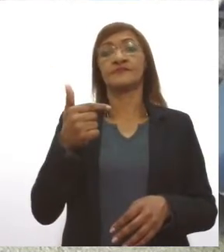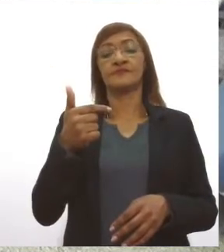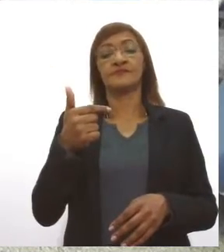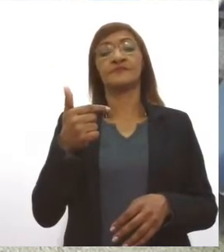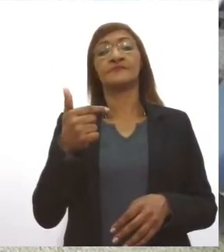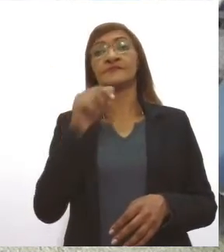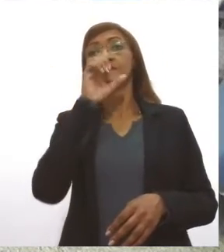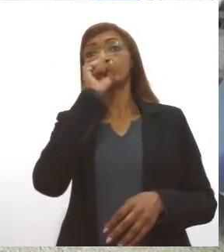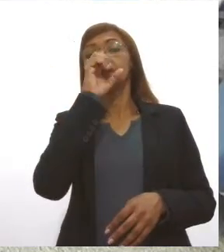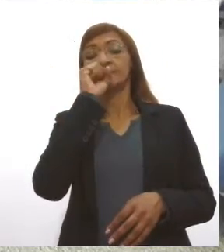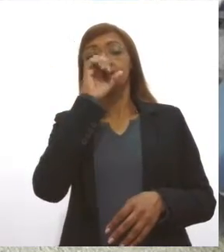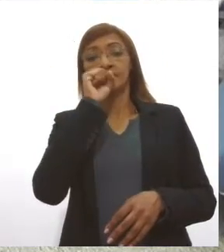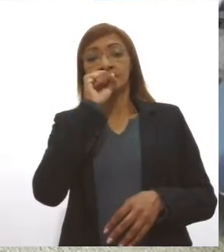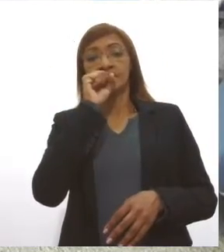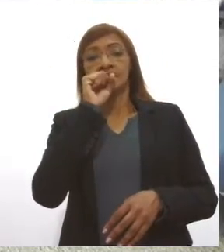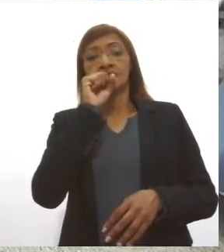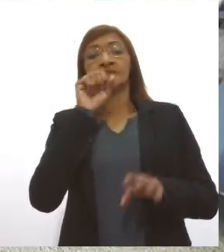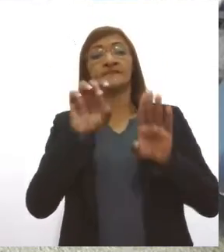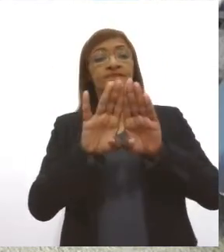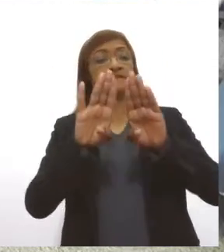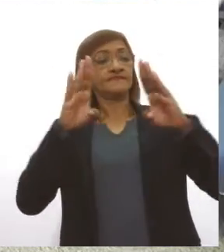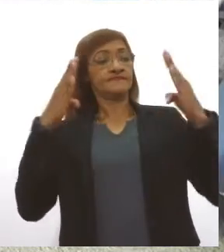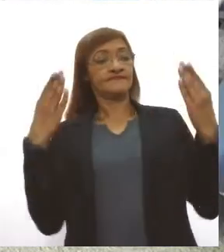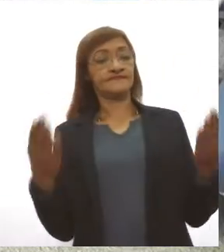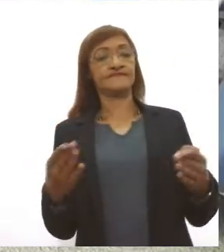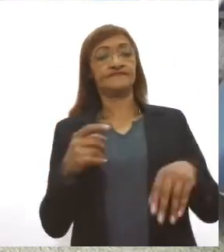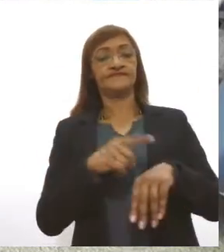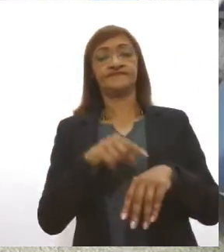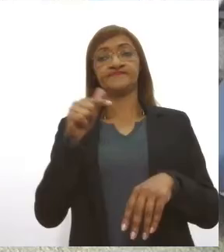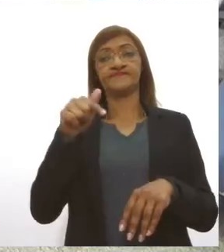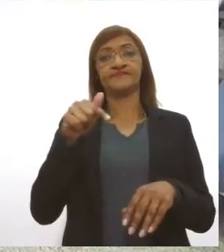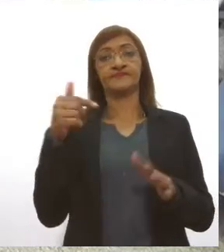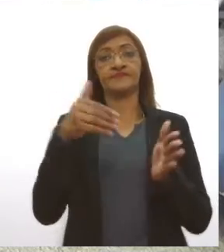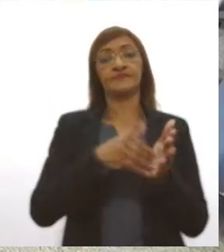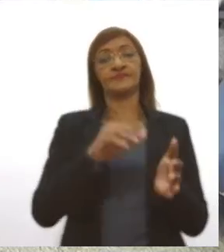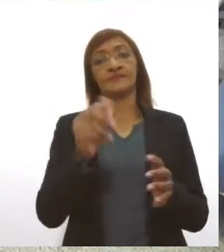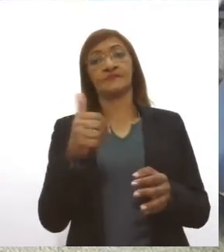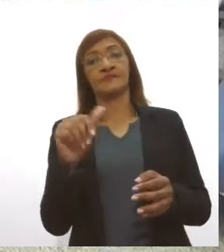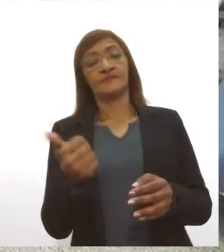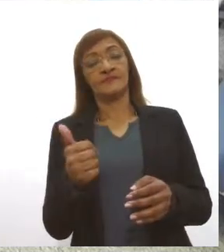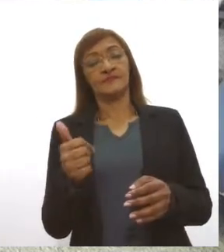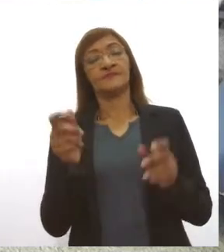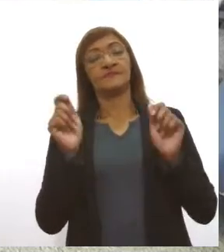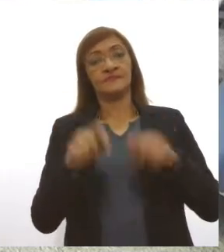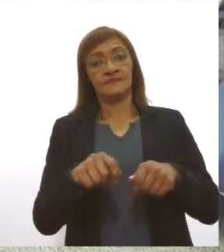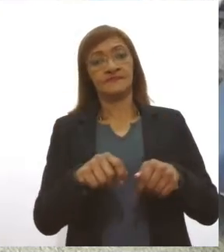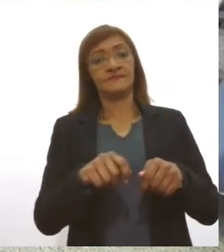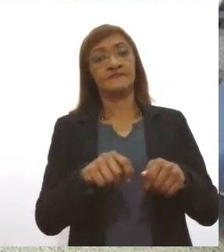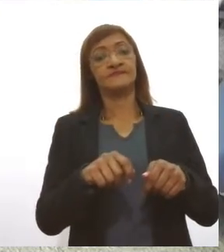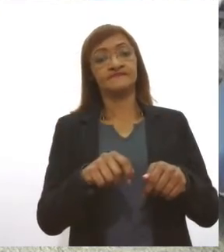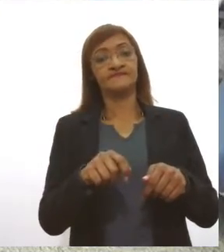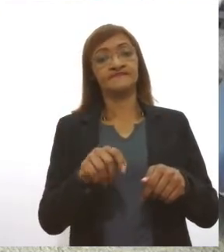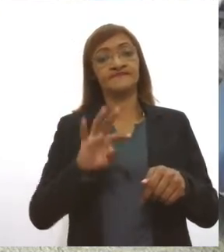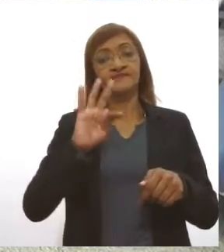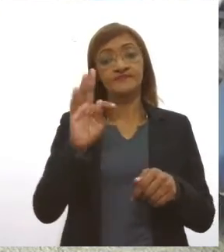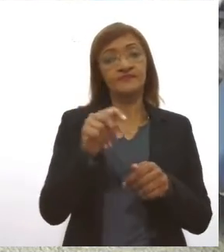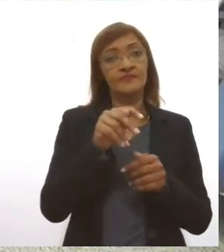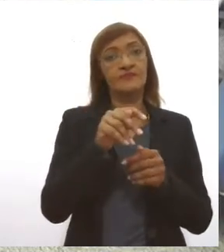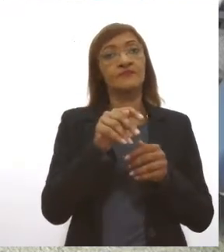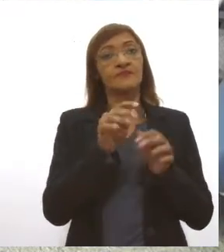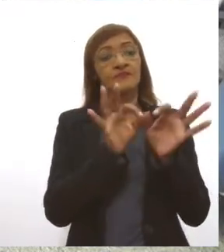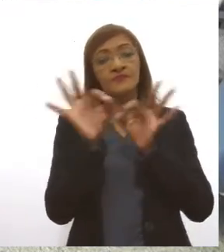sábado, a unidade abre, no horário das 7h às 11h também, para fazer a manutenção desses estoques de sangue.